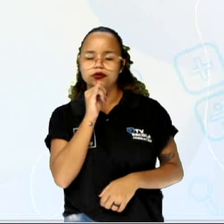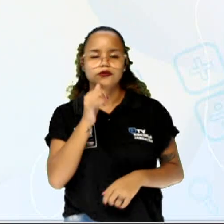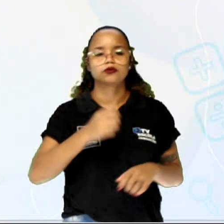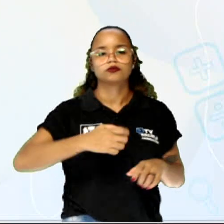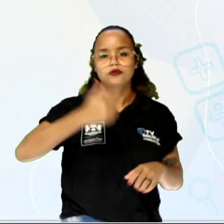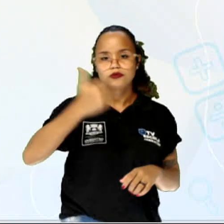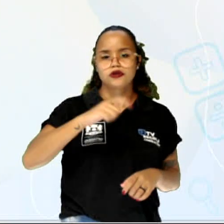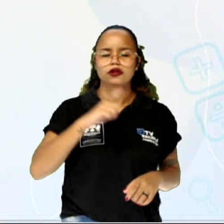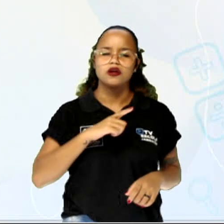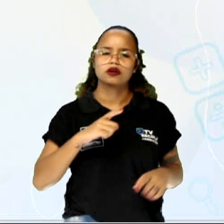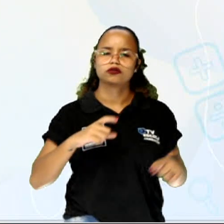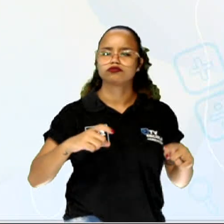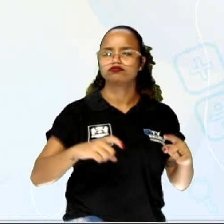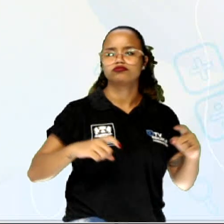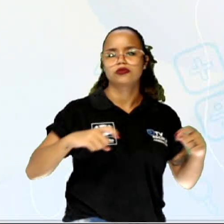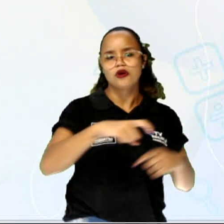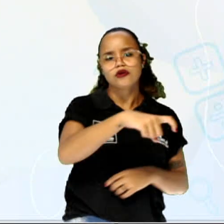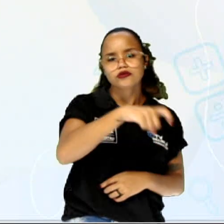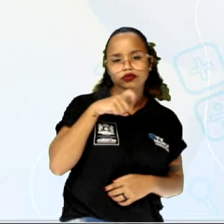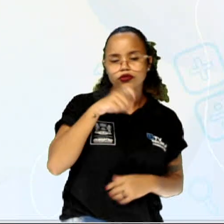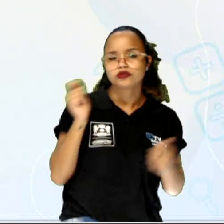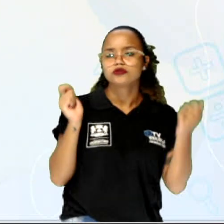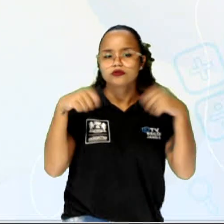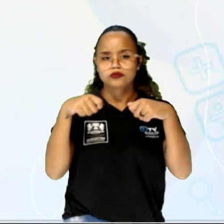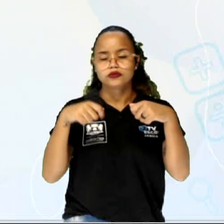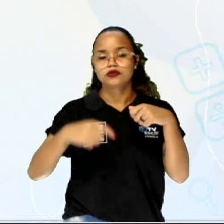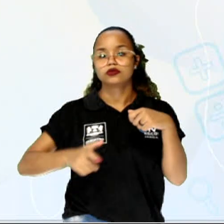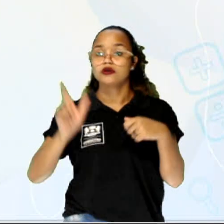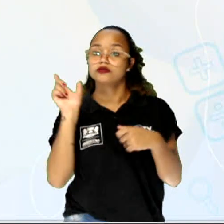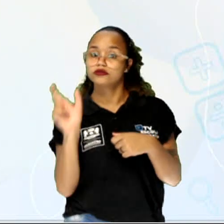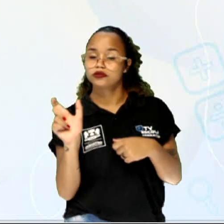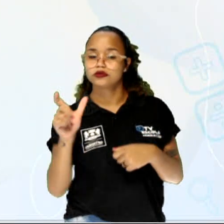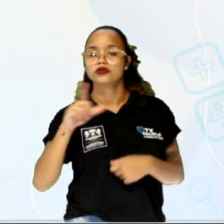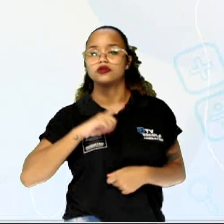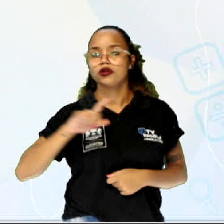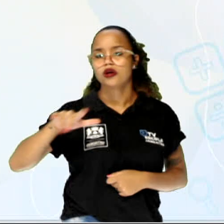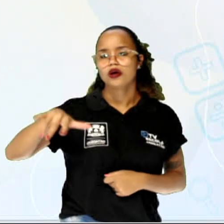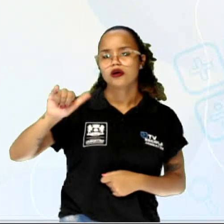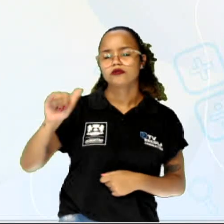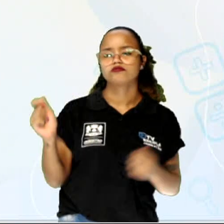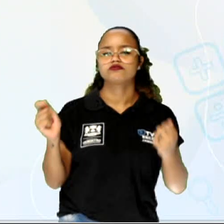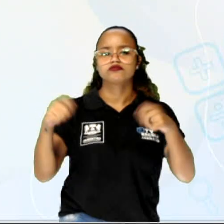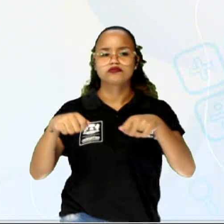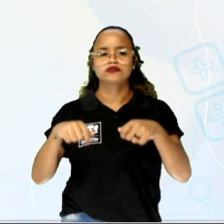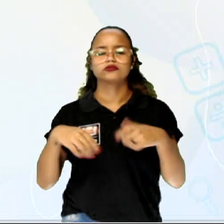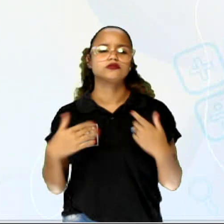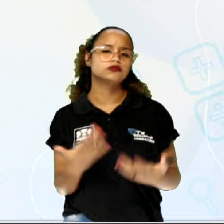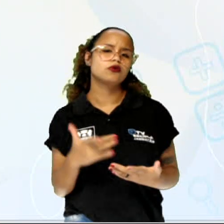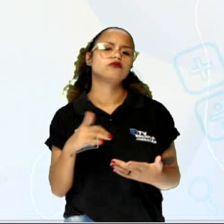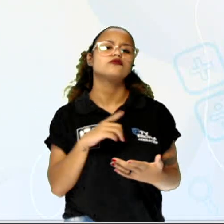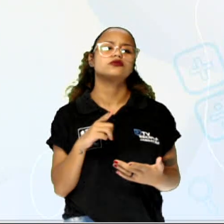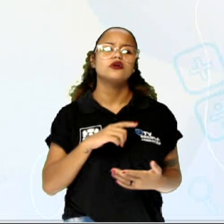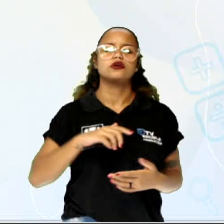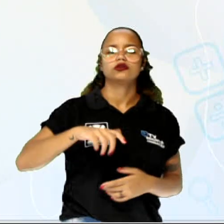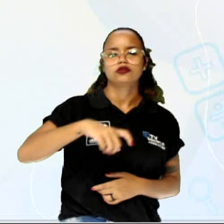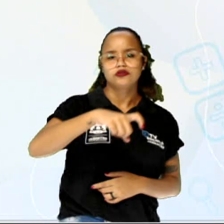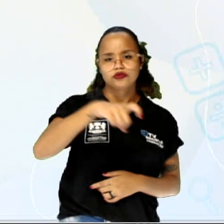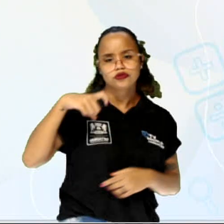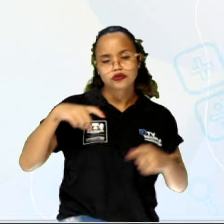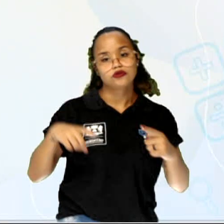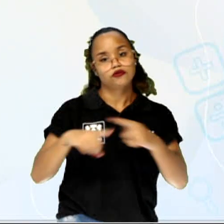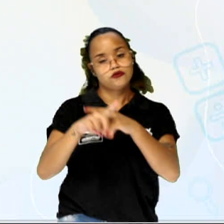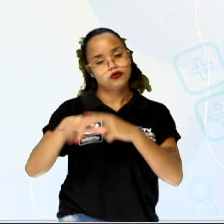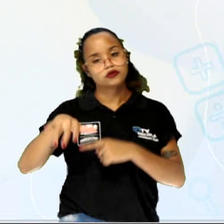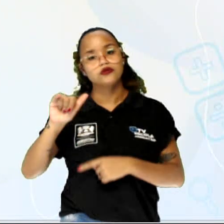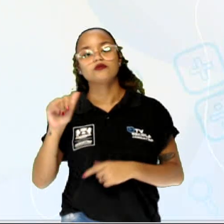possibilidades e a segunda etapa é constituída por Y possibilidades, então existem X vezes Y